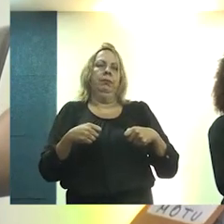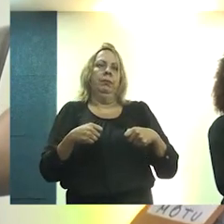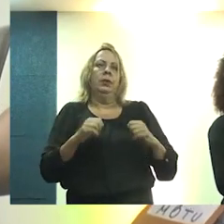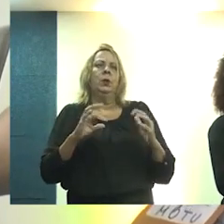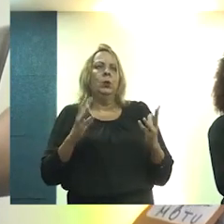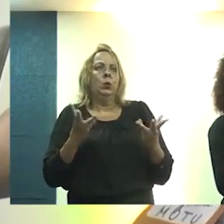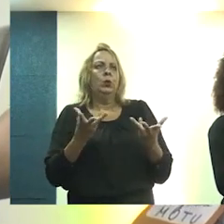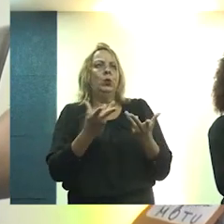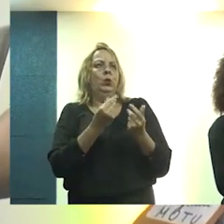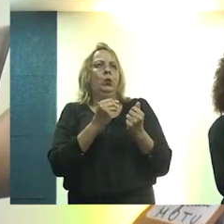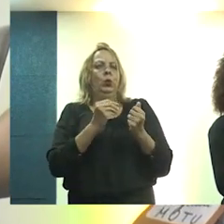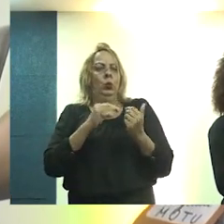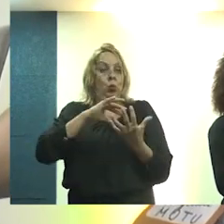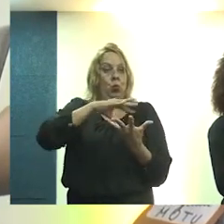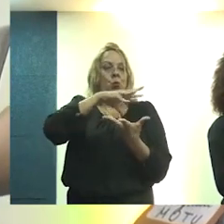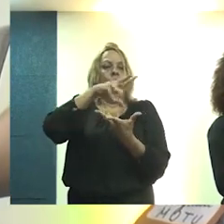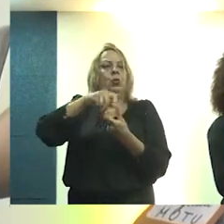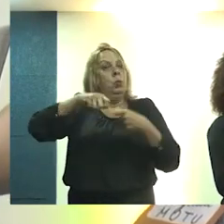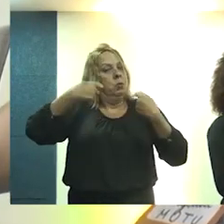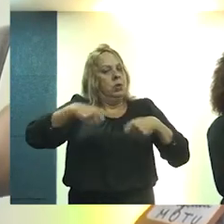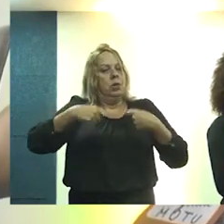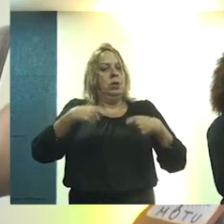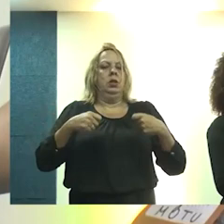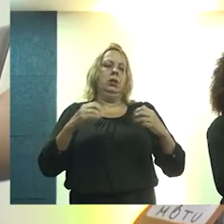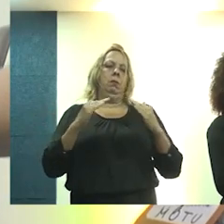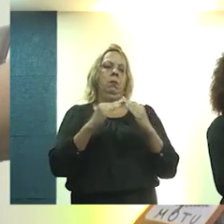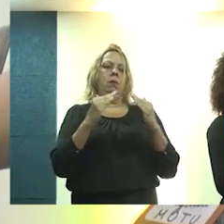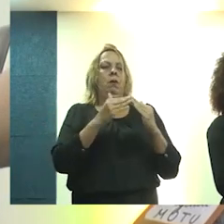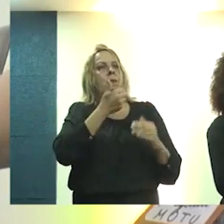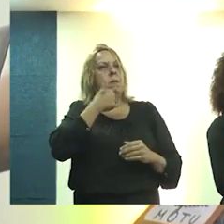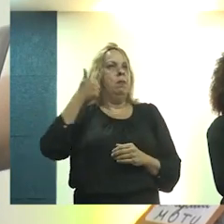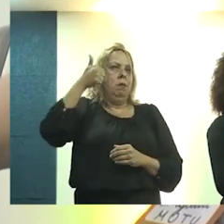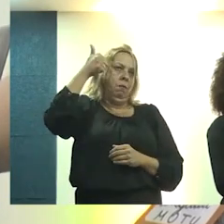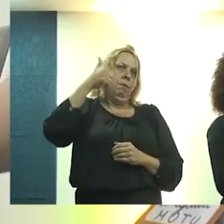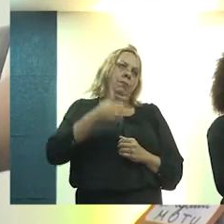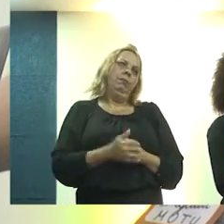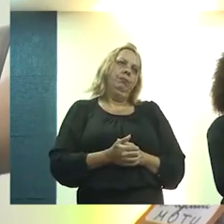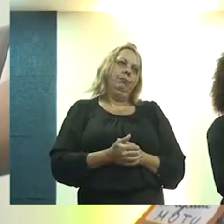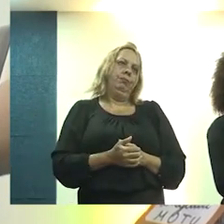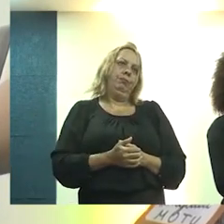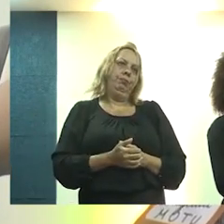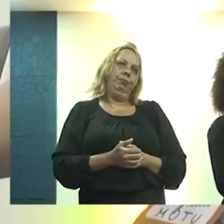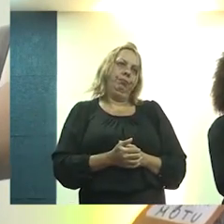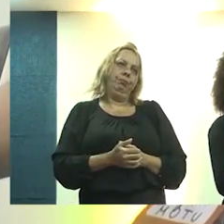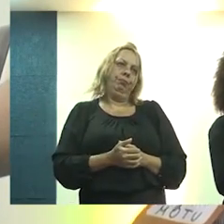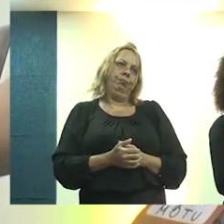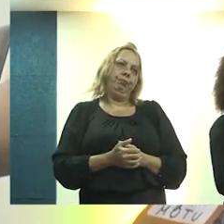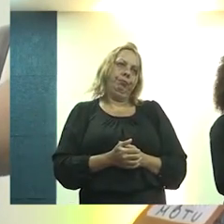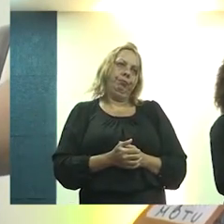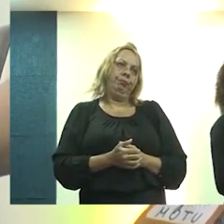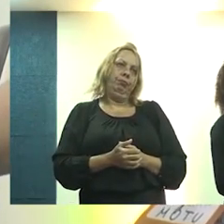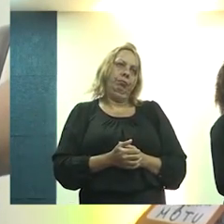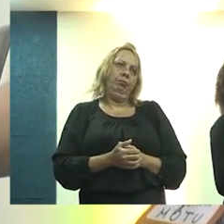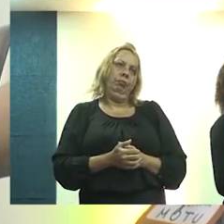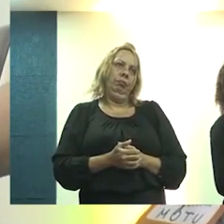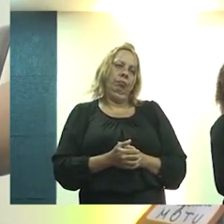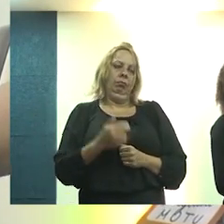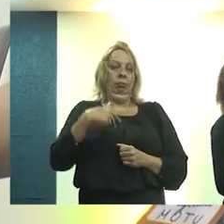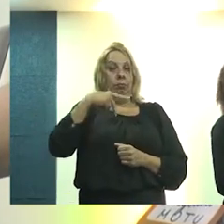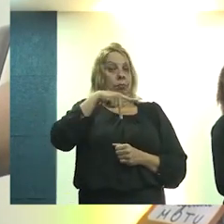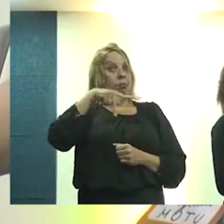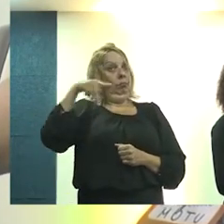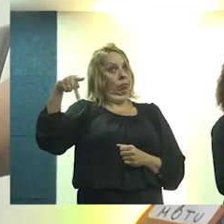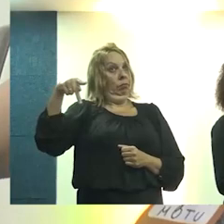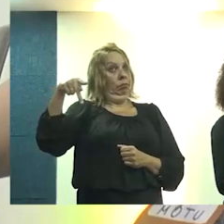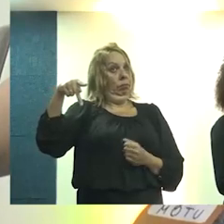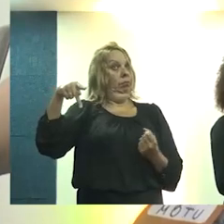E, todos nós, o planeta precisa de um habitar melhor. Então, em nome dos presidentes,